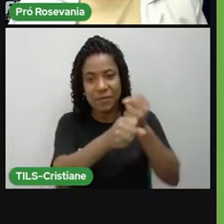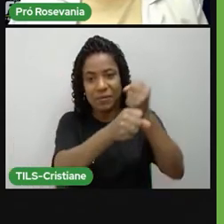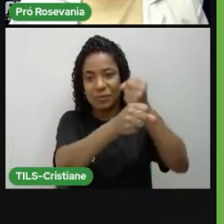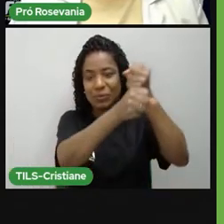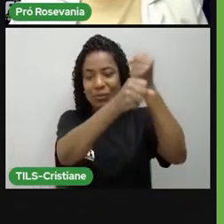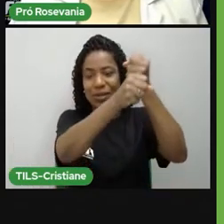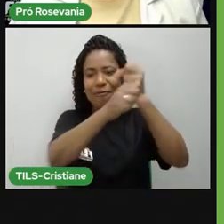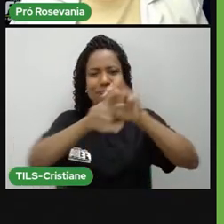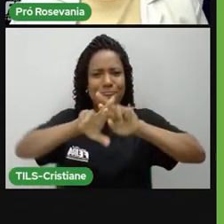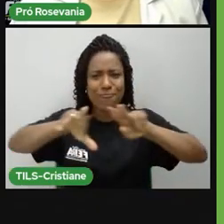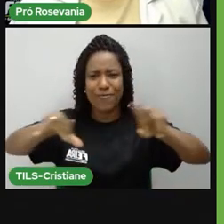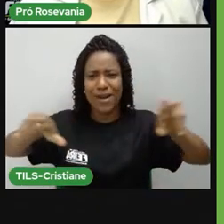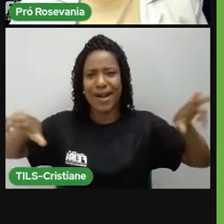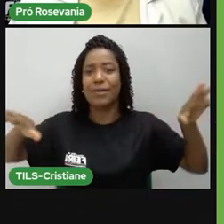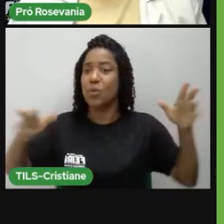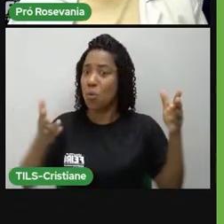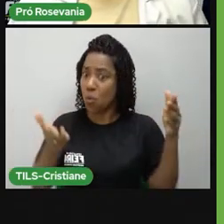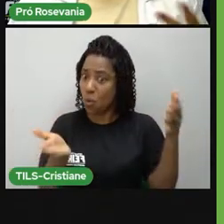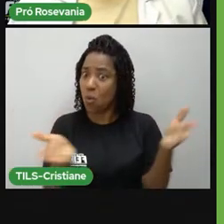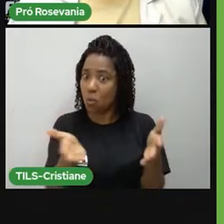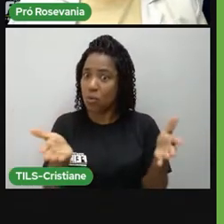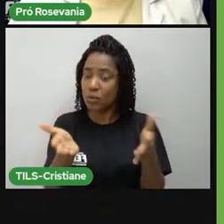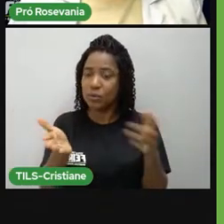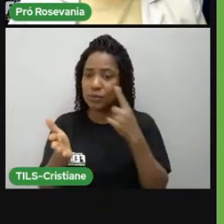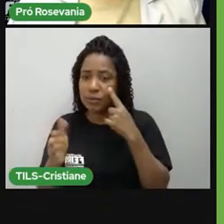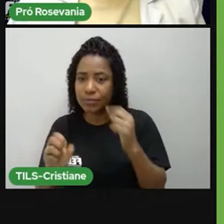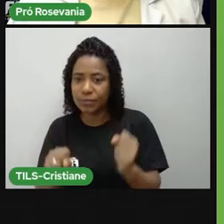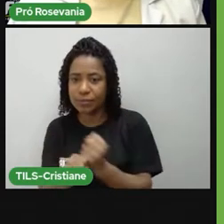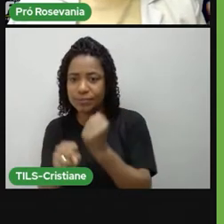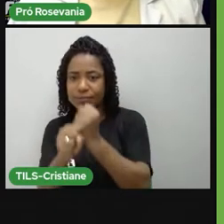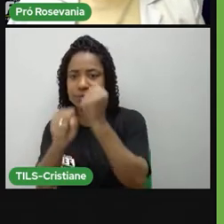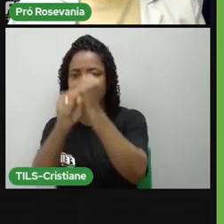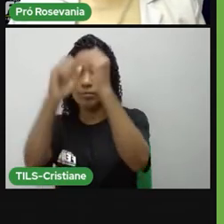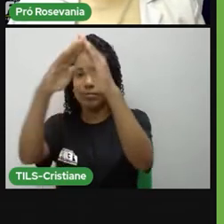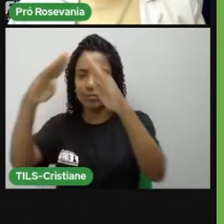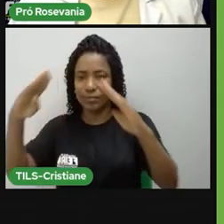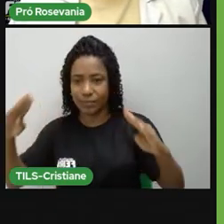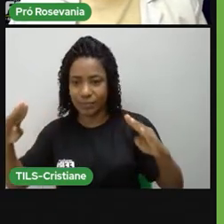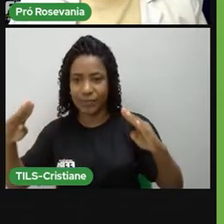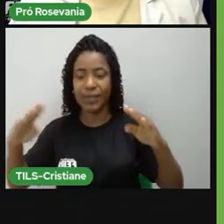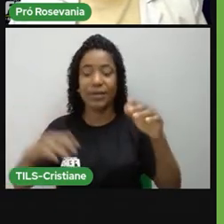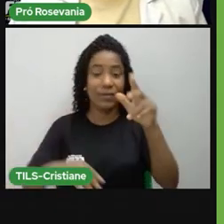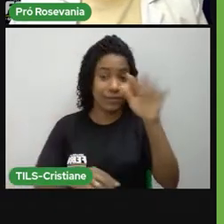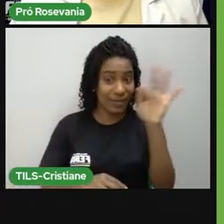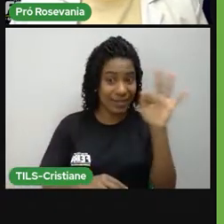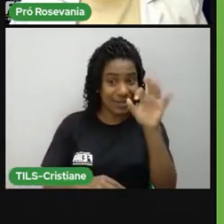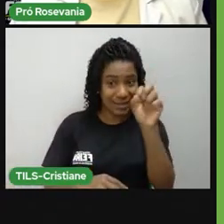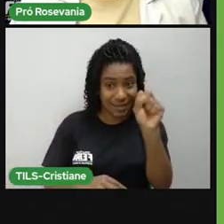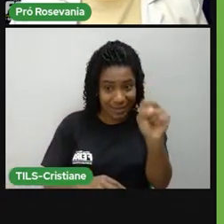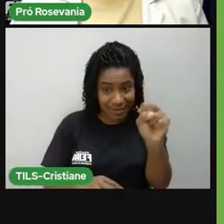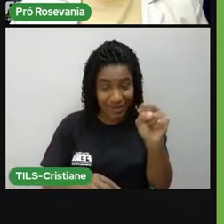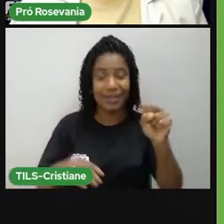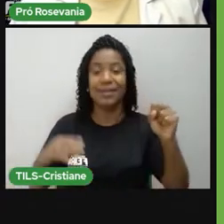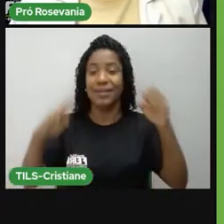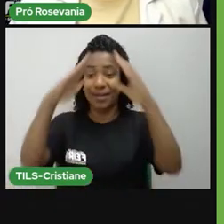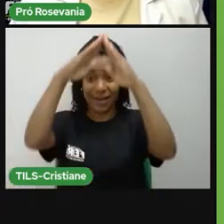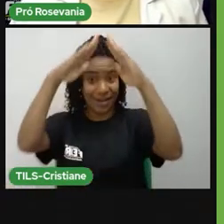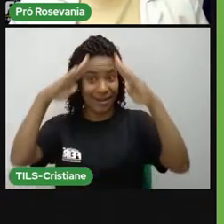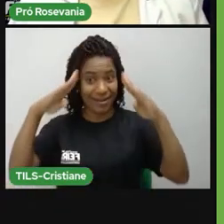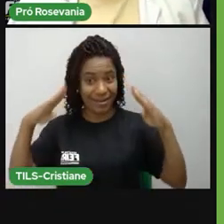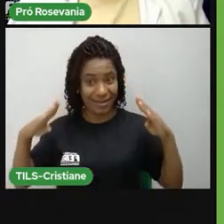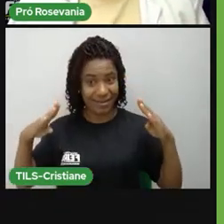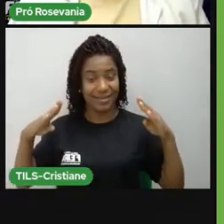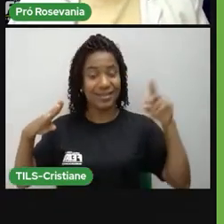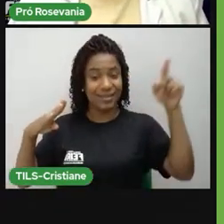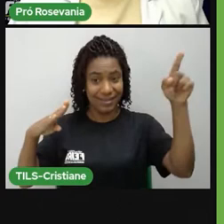arquitetura portuguesa. A exemplo até da própria prefeitura, né, daqui de Feira de Santana, que é a Igreja Senhor do Bonfim, lá em Salvador.